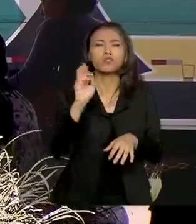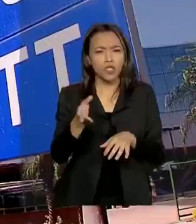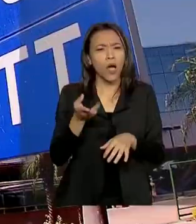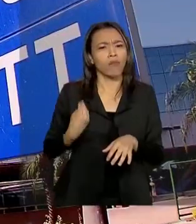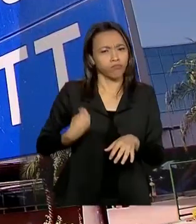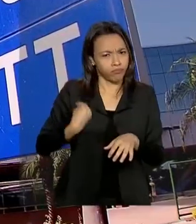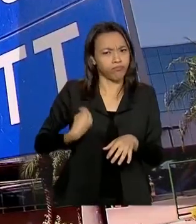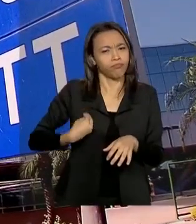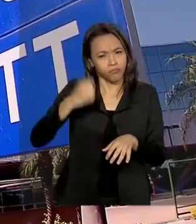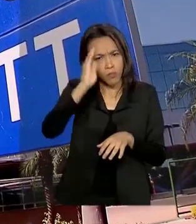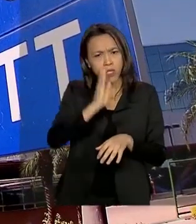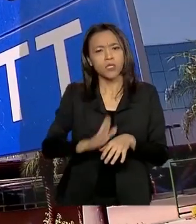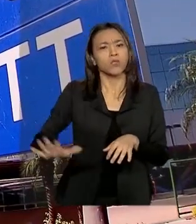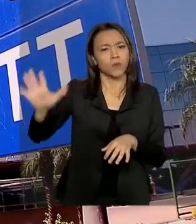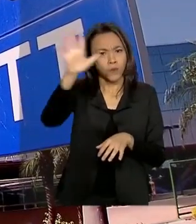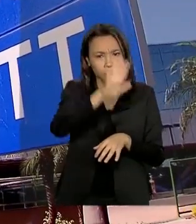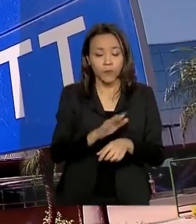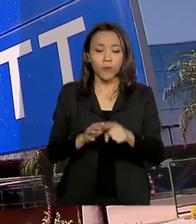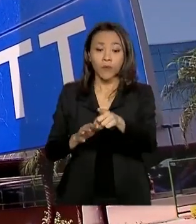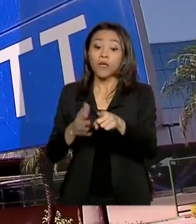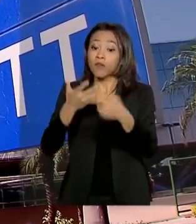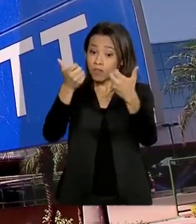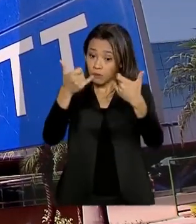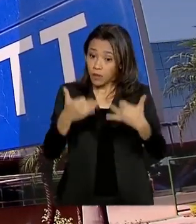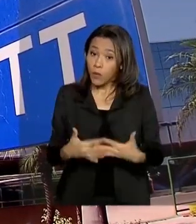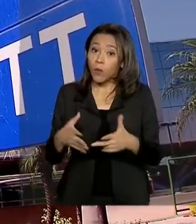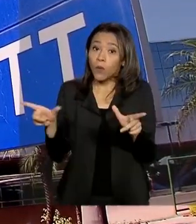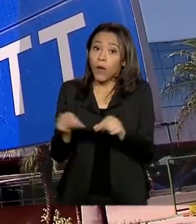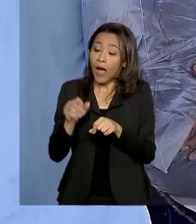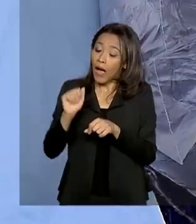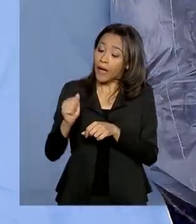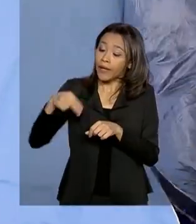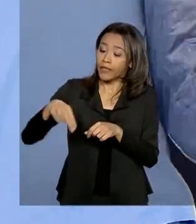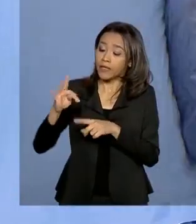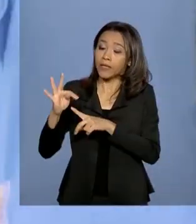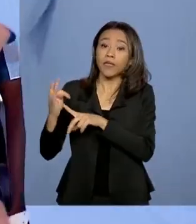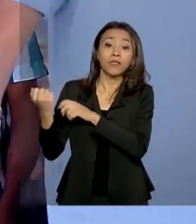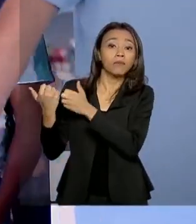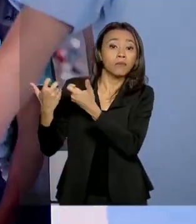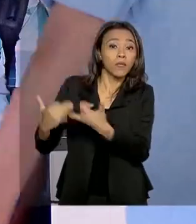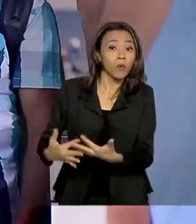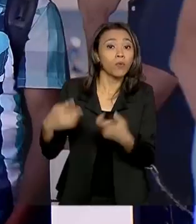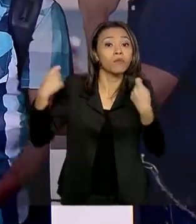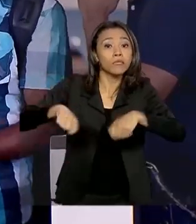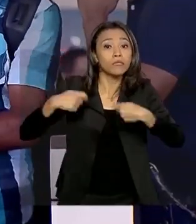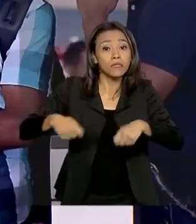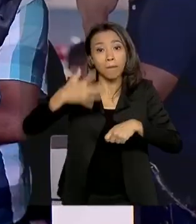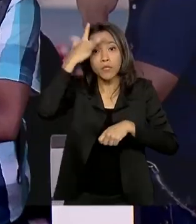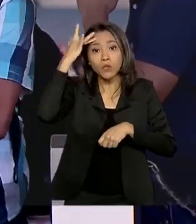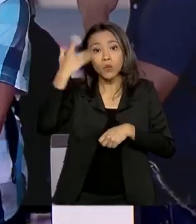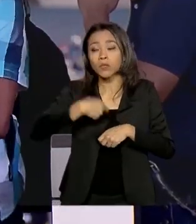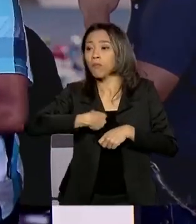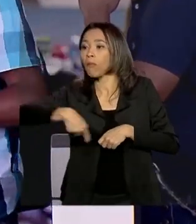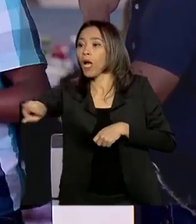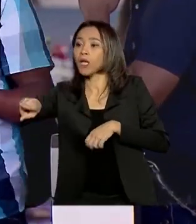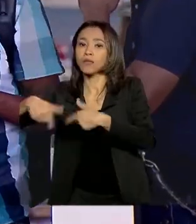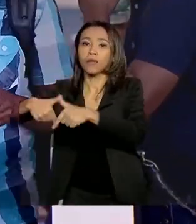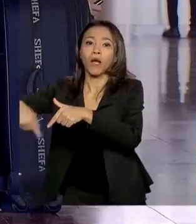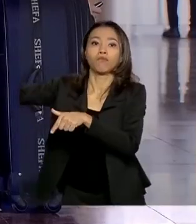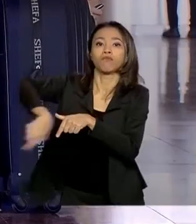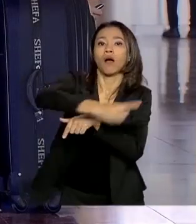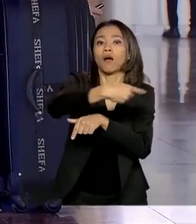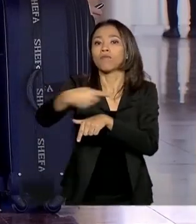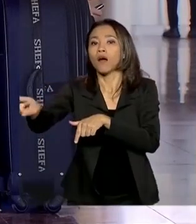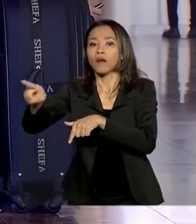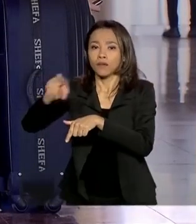país. A ANTT informou que o serviço está mantido principalmente para atender o deslocamento de pessoas que trabalham em hospitais,